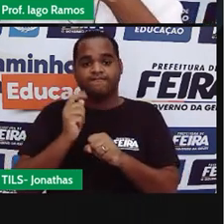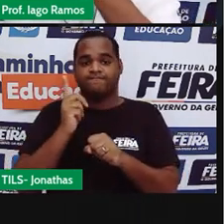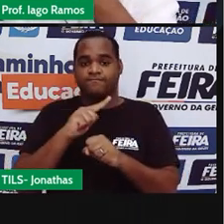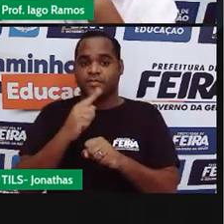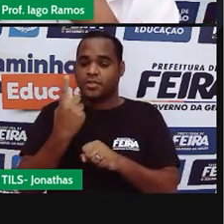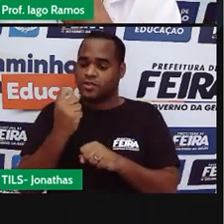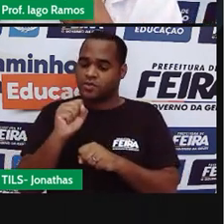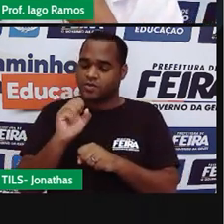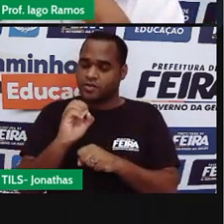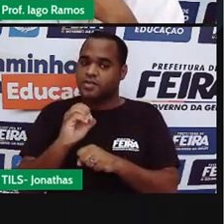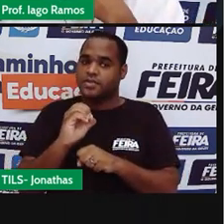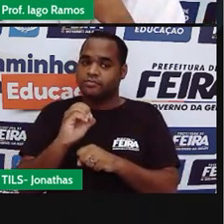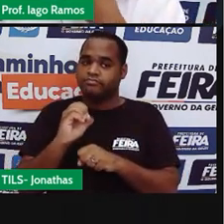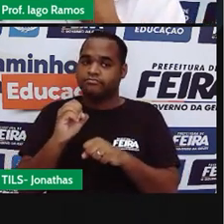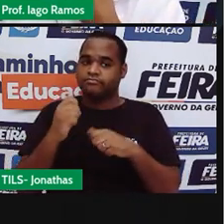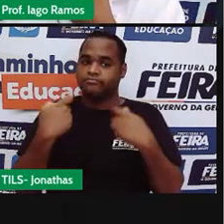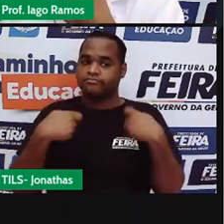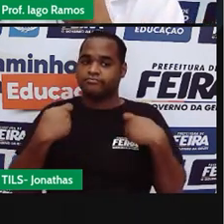dar 180.